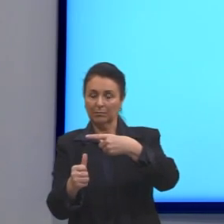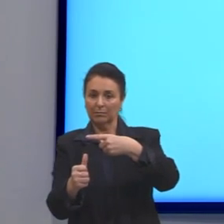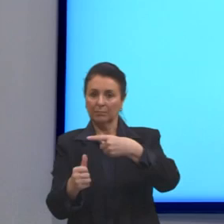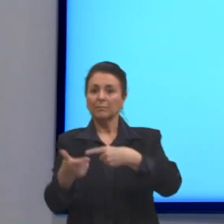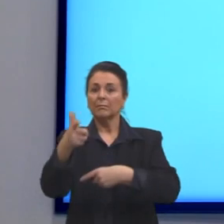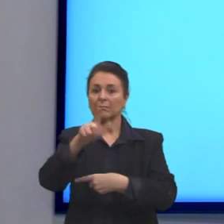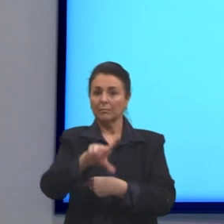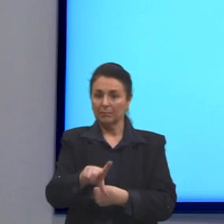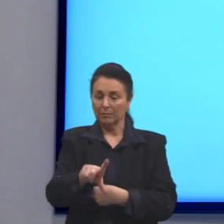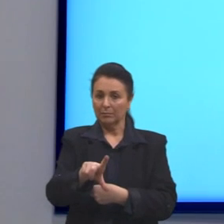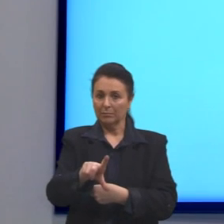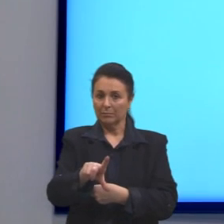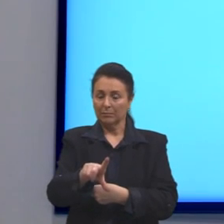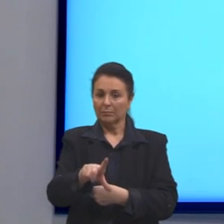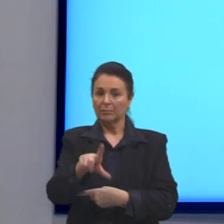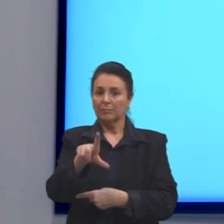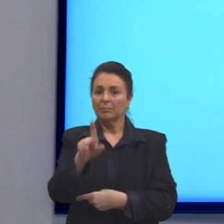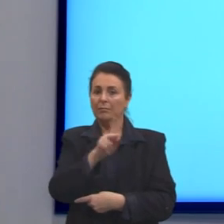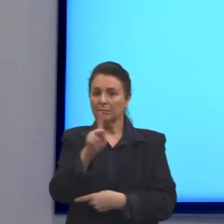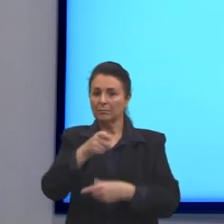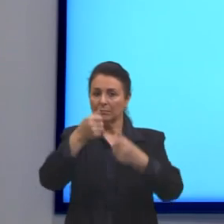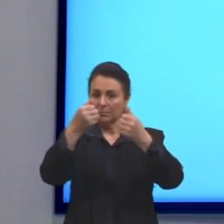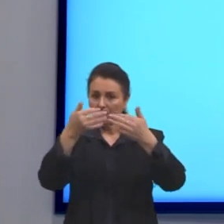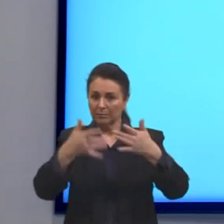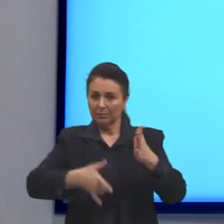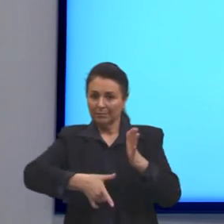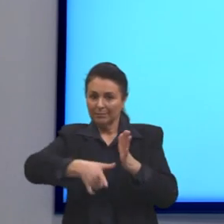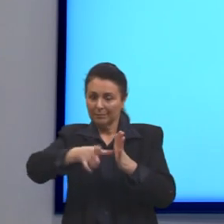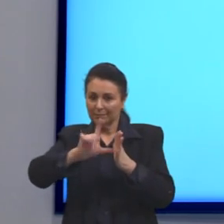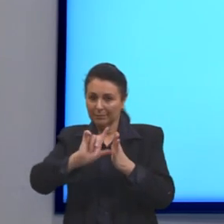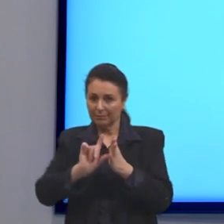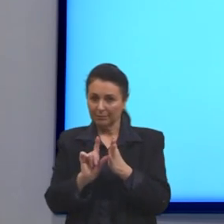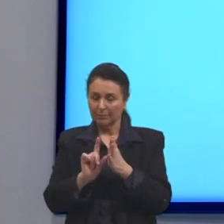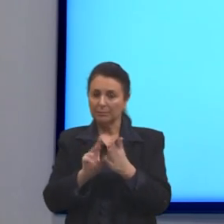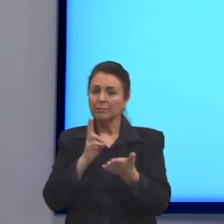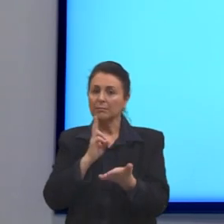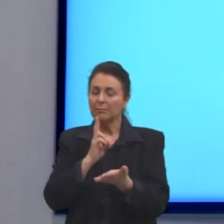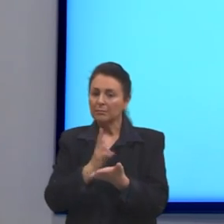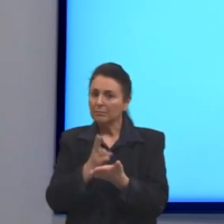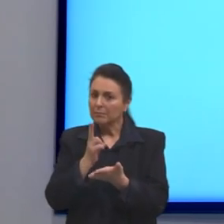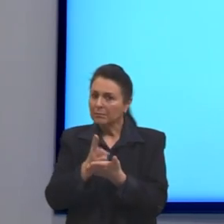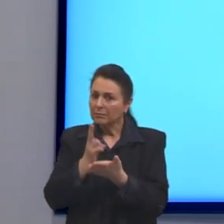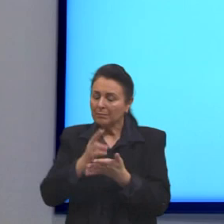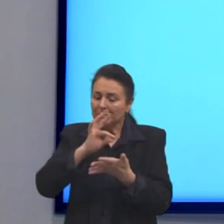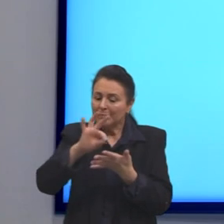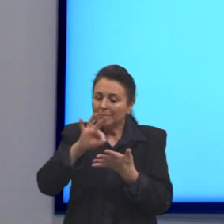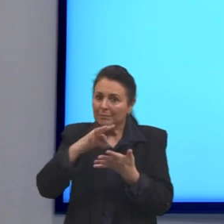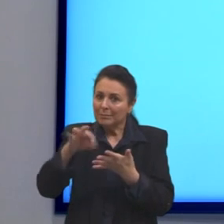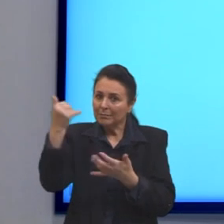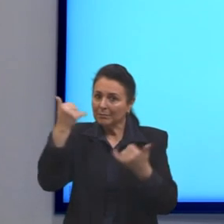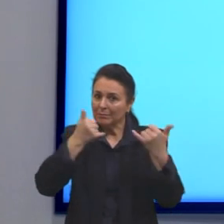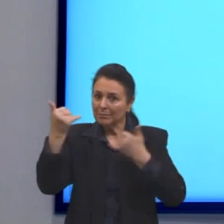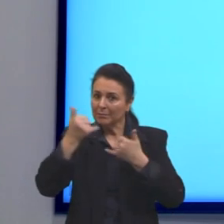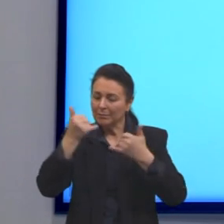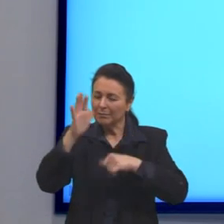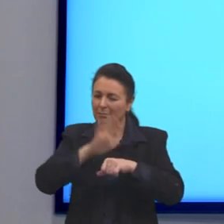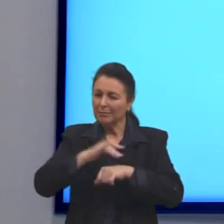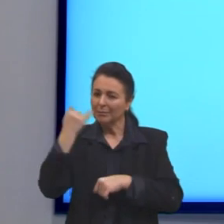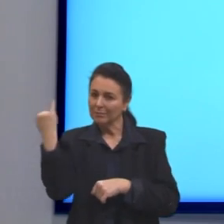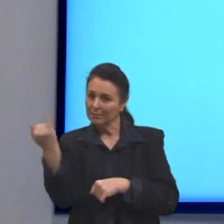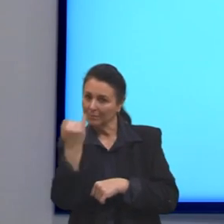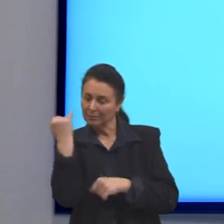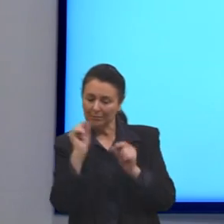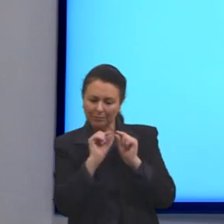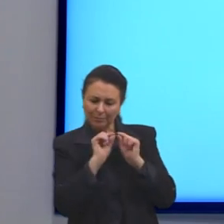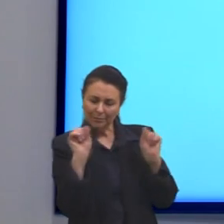Novamente, como eu tenho falado para vocês, destaquem sempre as informações mais importantes. Sublinha elas, mas